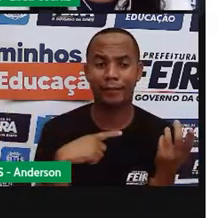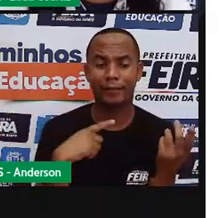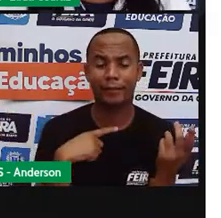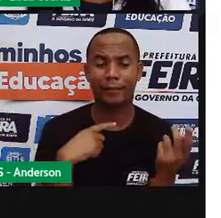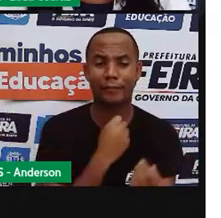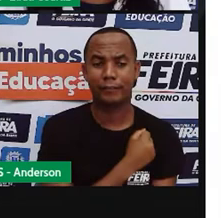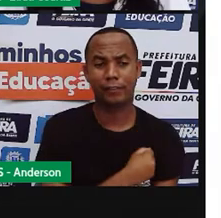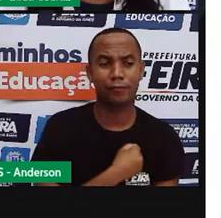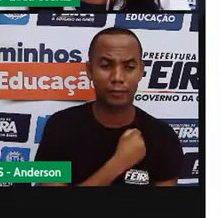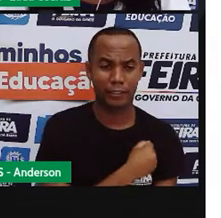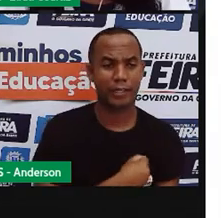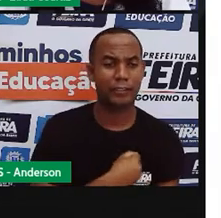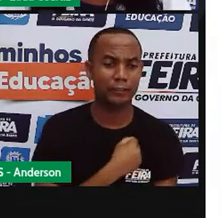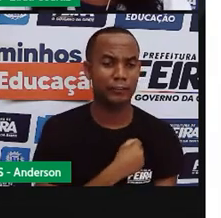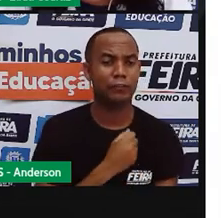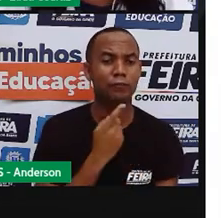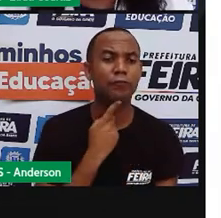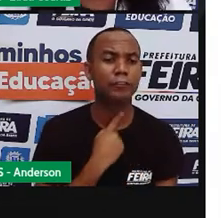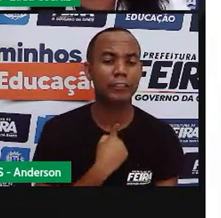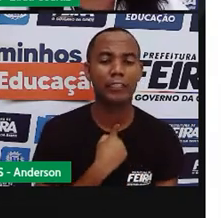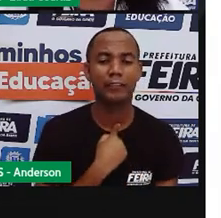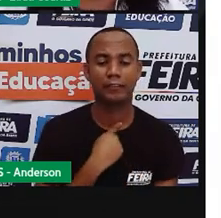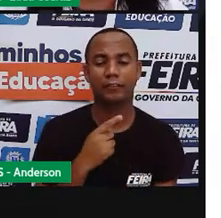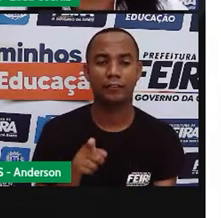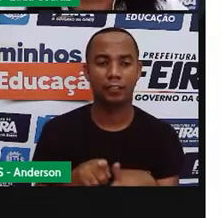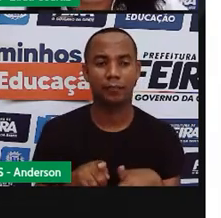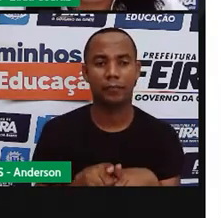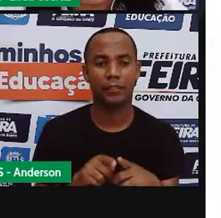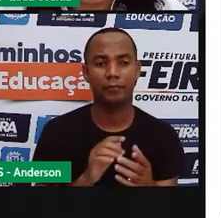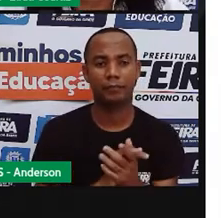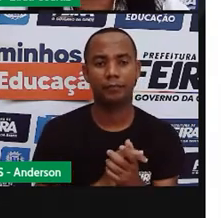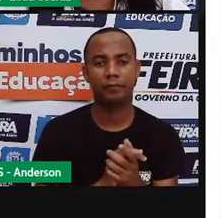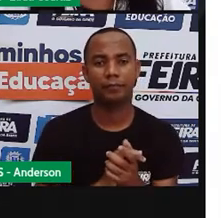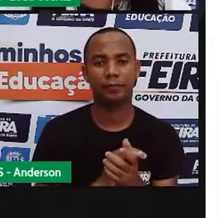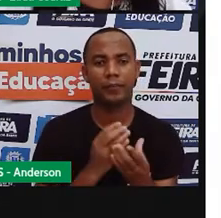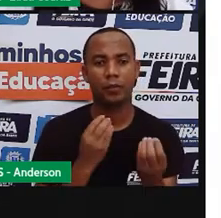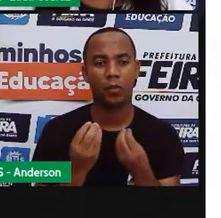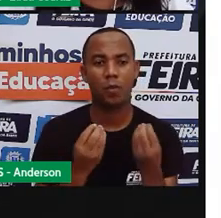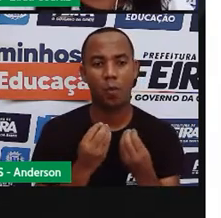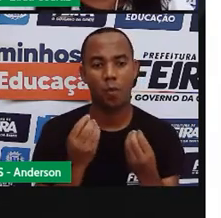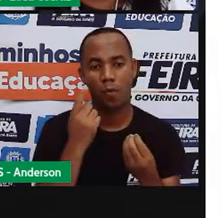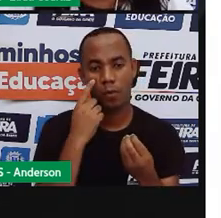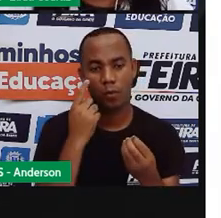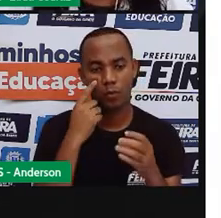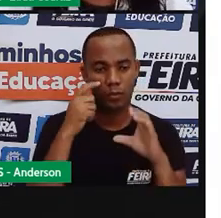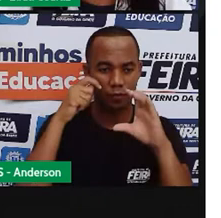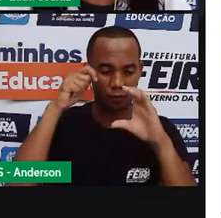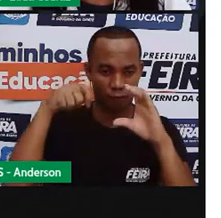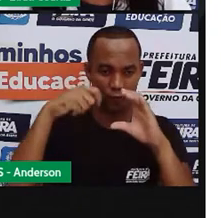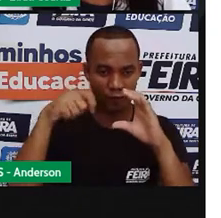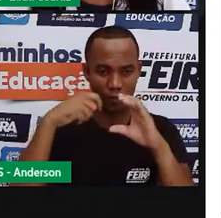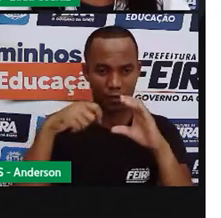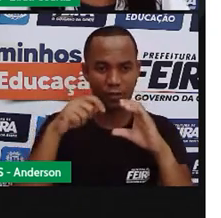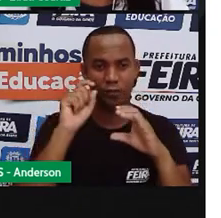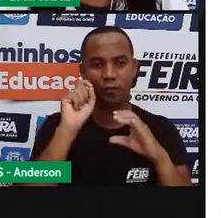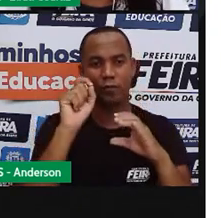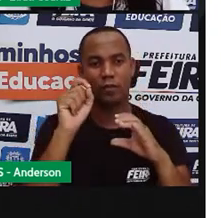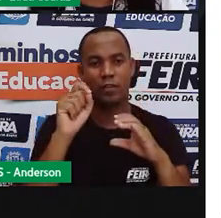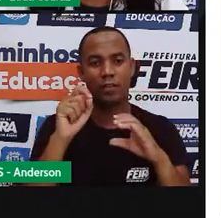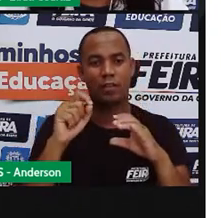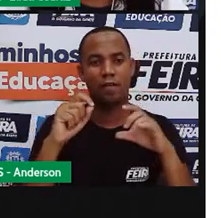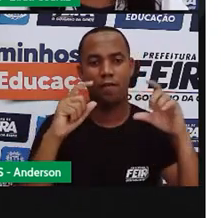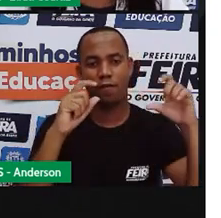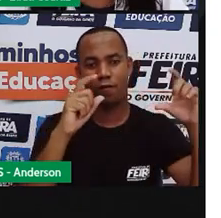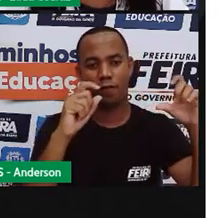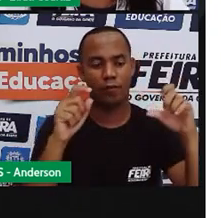eu sinto muita saudade da escola então os meninos os bis eles estão e as filhas